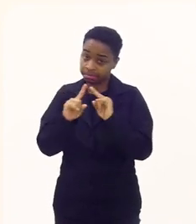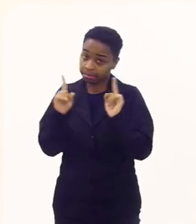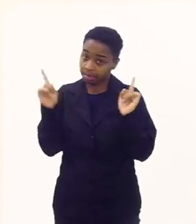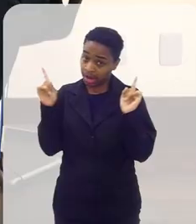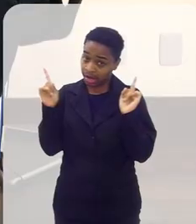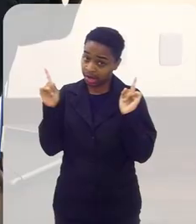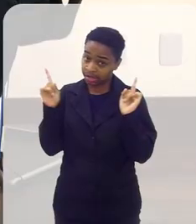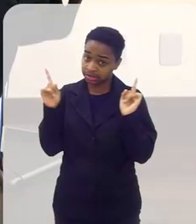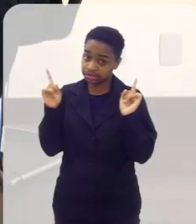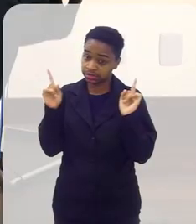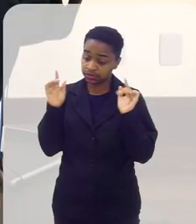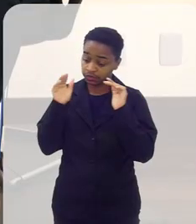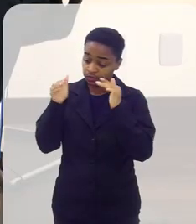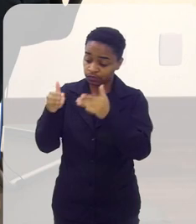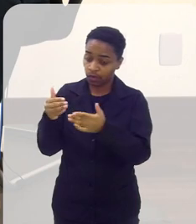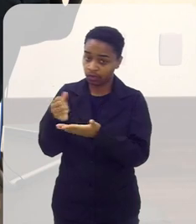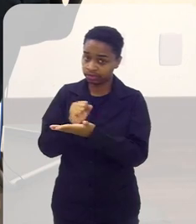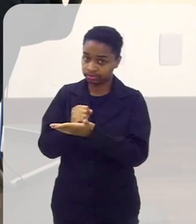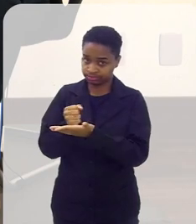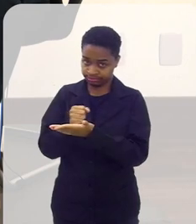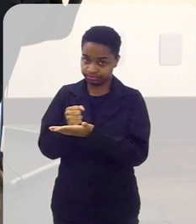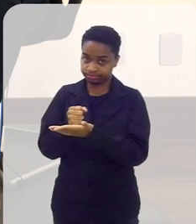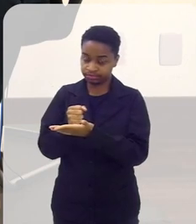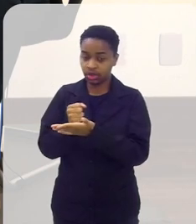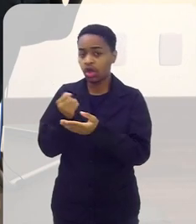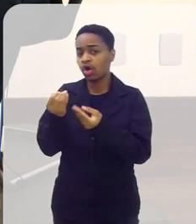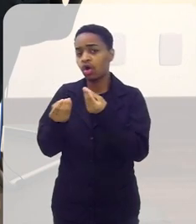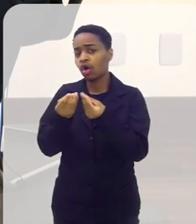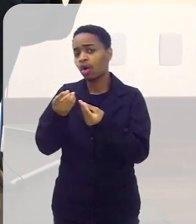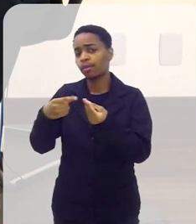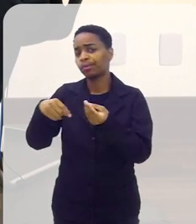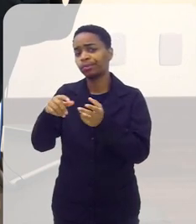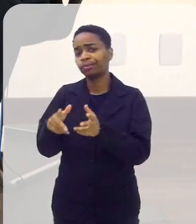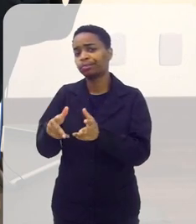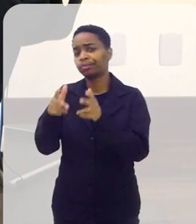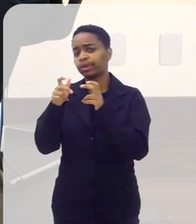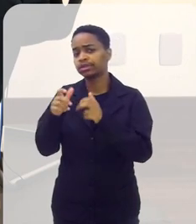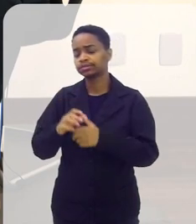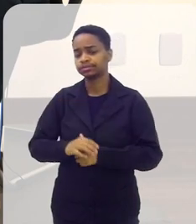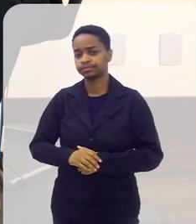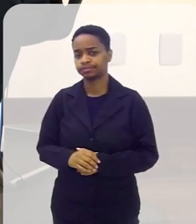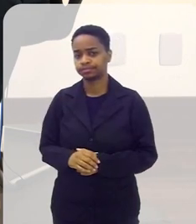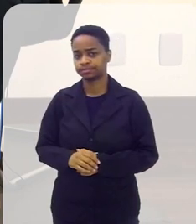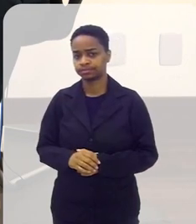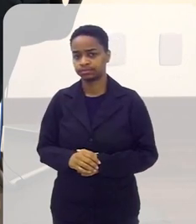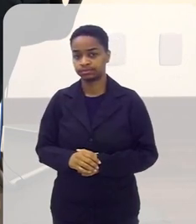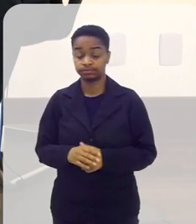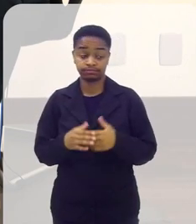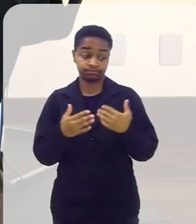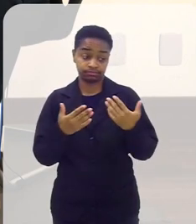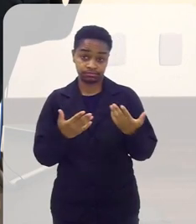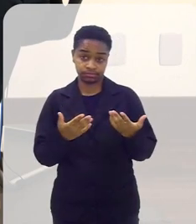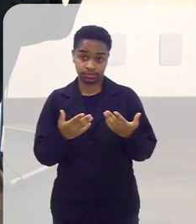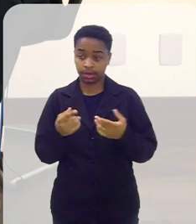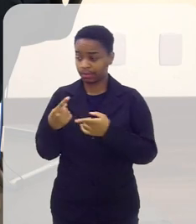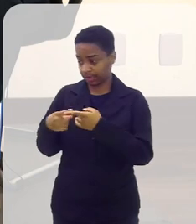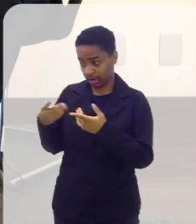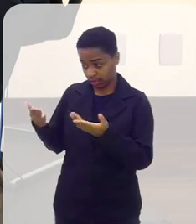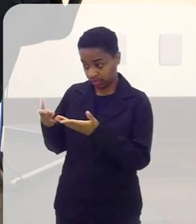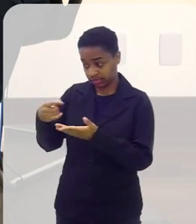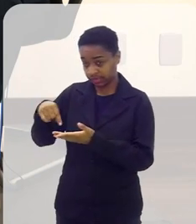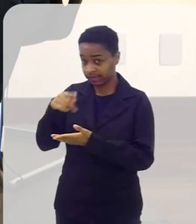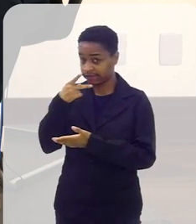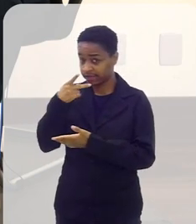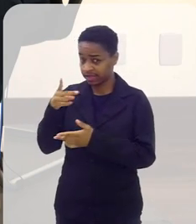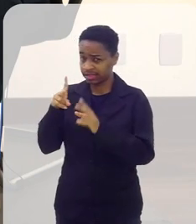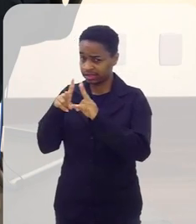mas foram para game como é que vocês receberam isso bem inicialmente agora vocês vão